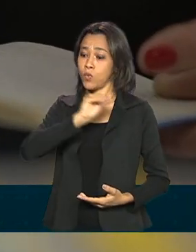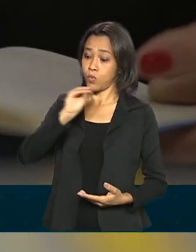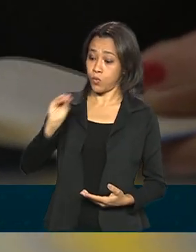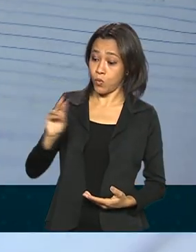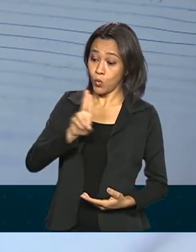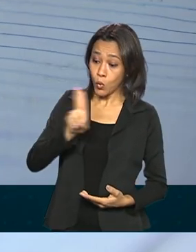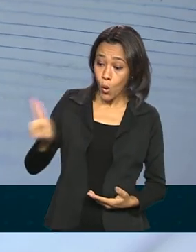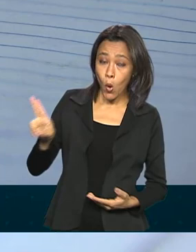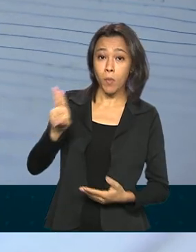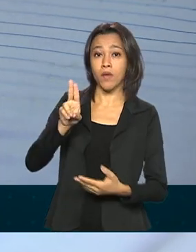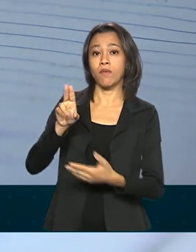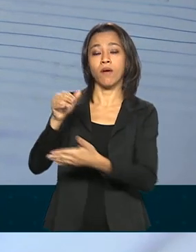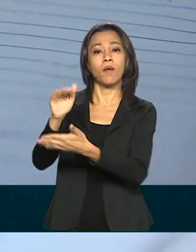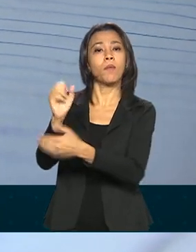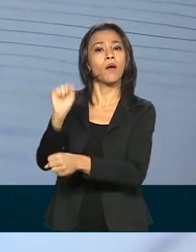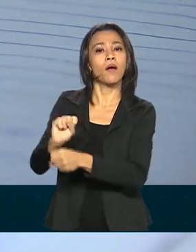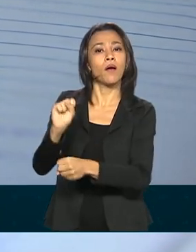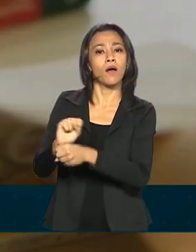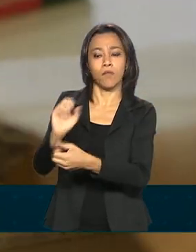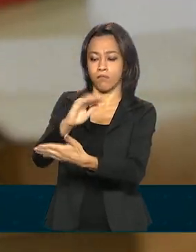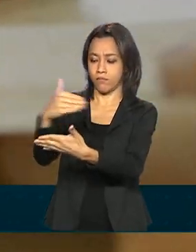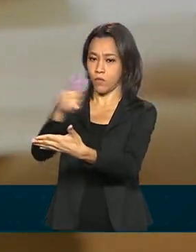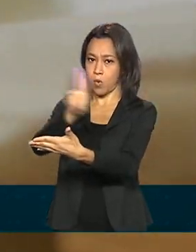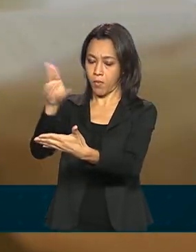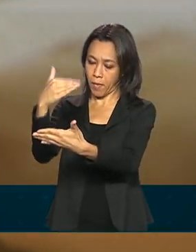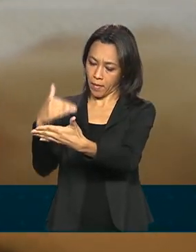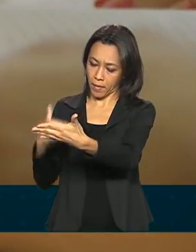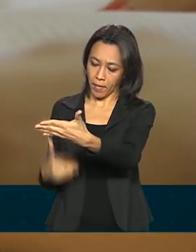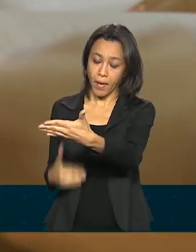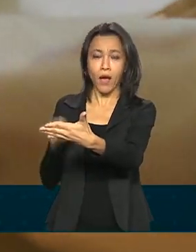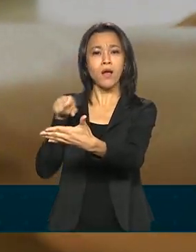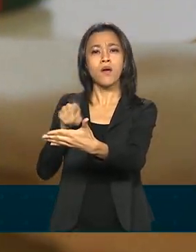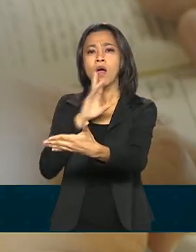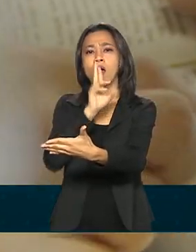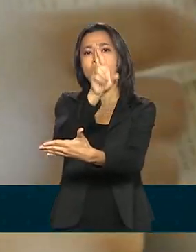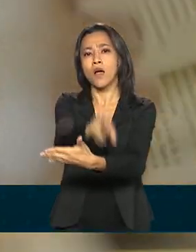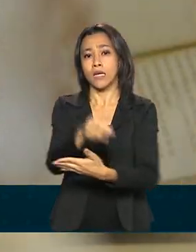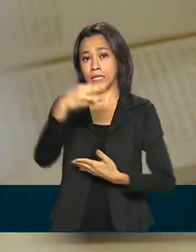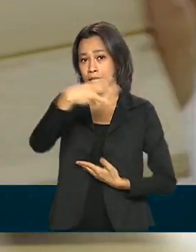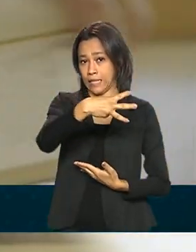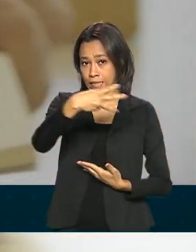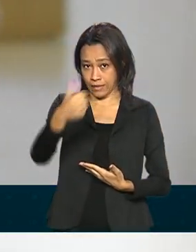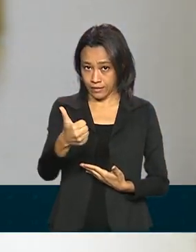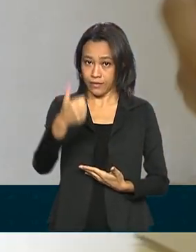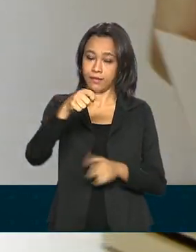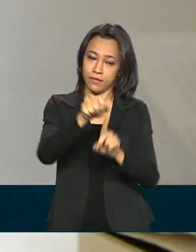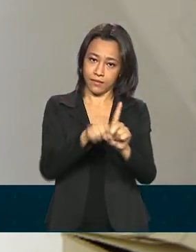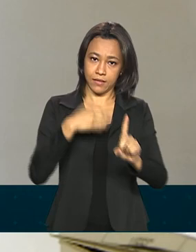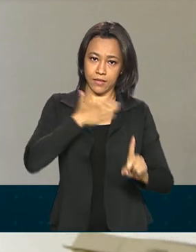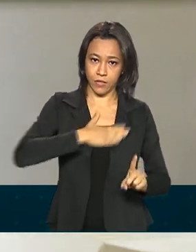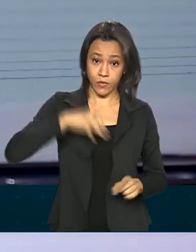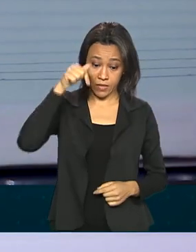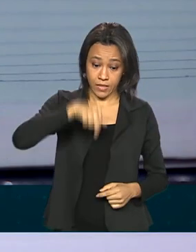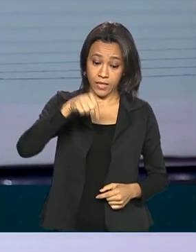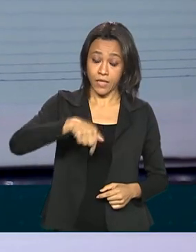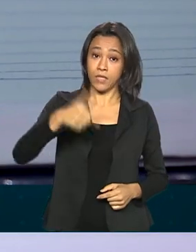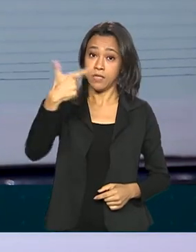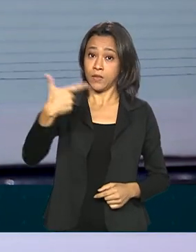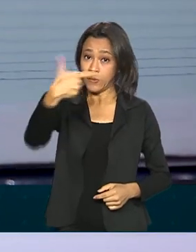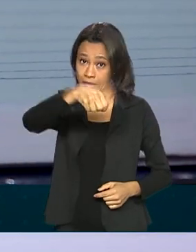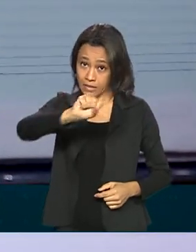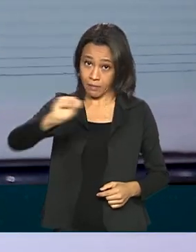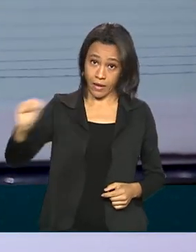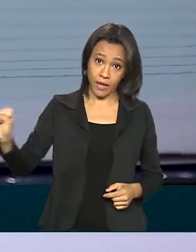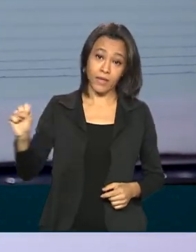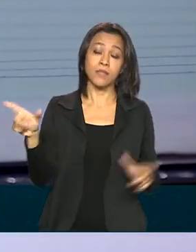espera. Nesse caso, o resultado sai no dia 31 de agosto. Nesse segundo semestre de 2020, o FIES teve